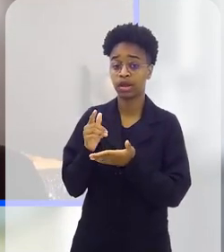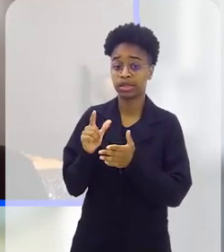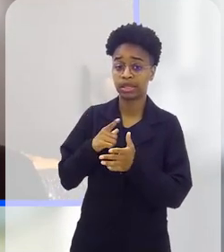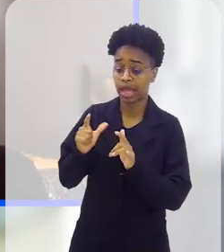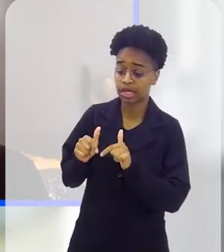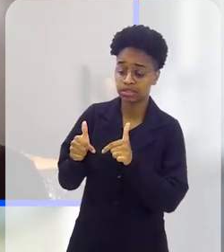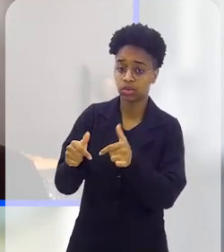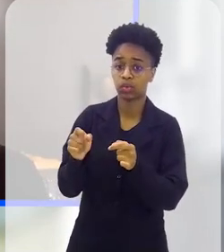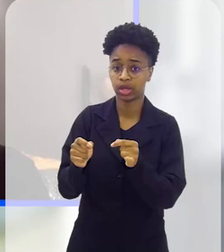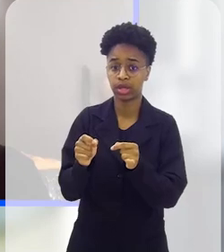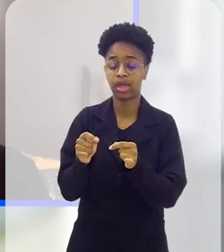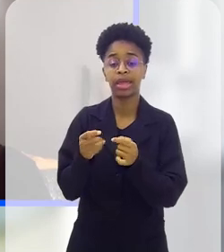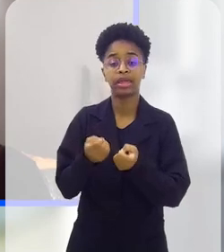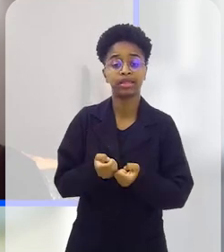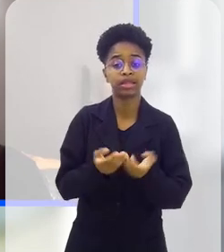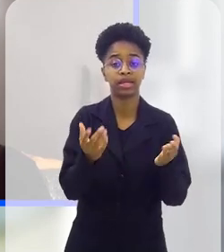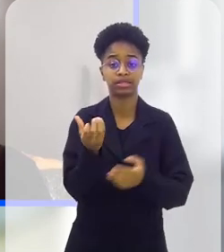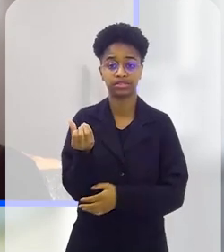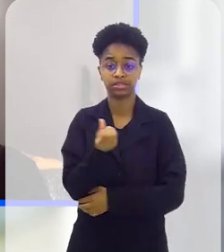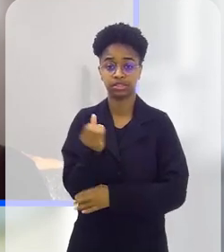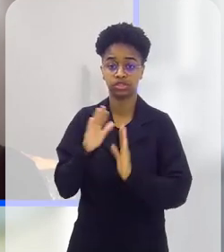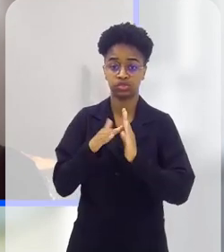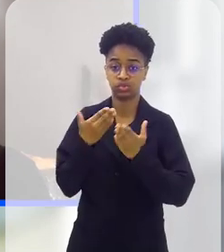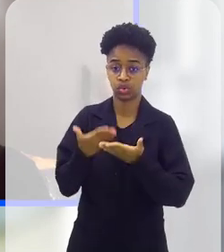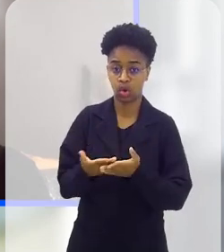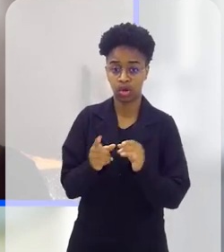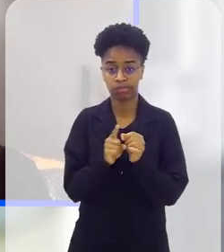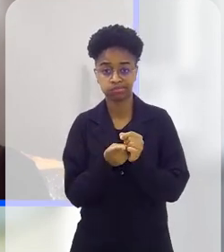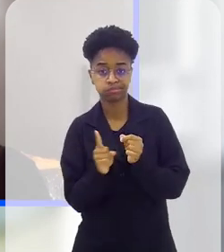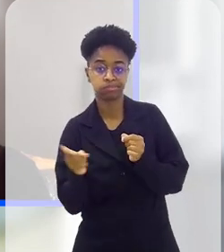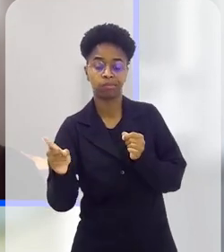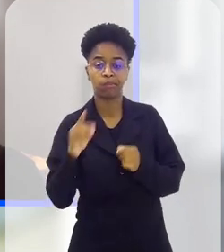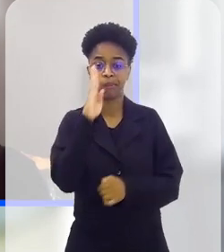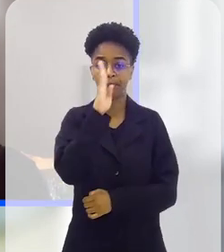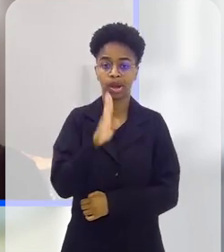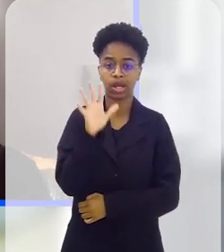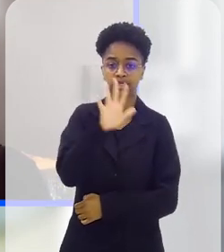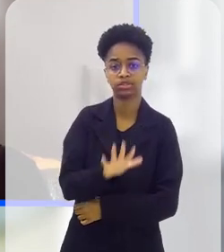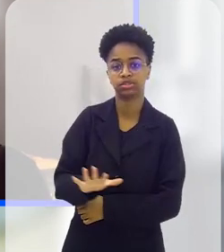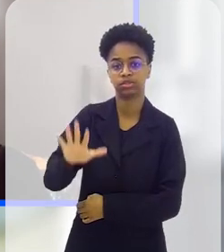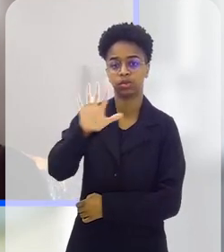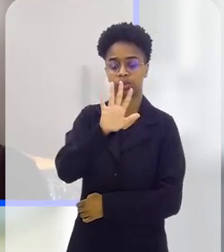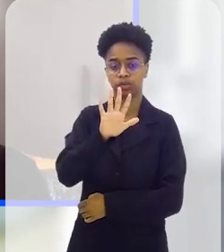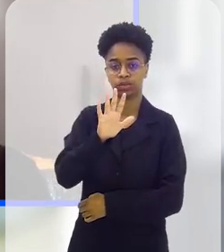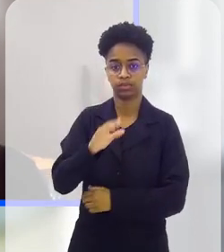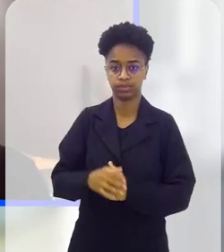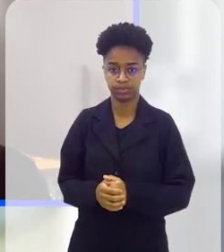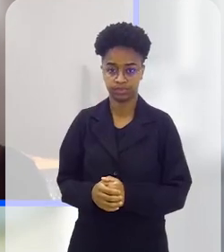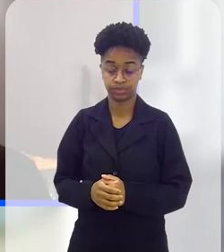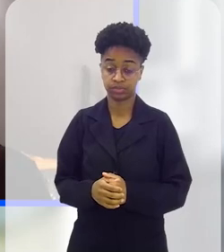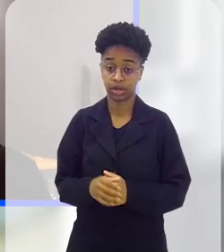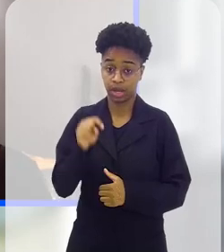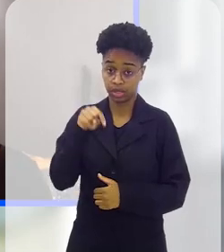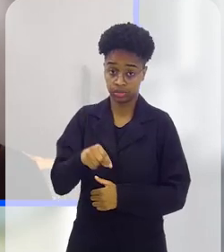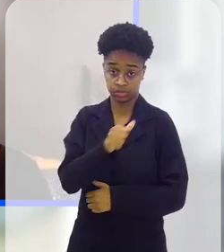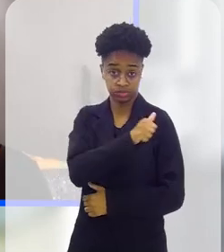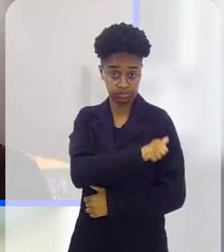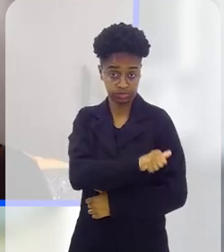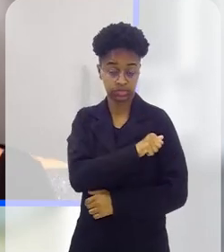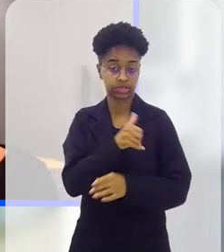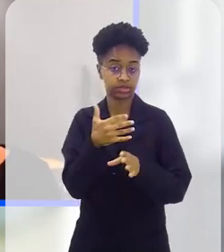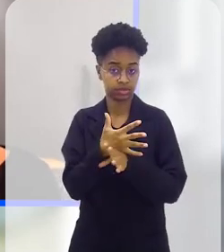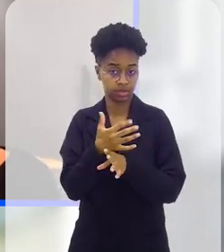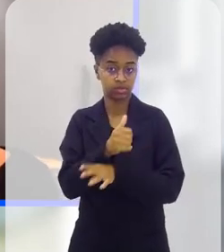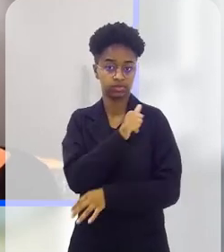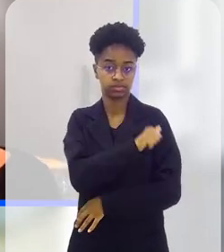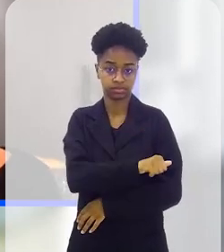ações é a distribuição desses livros em 66 escolas periféricas pelo Brasil todo. No Brasil, no estado do Rio de